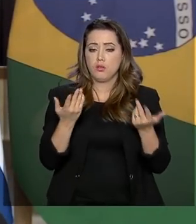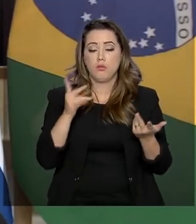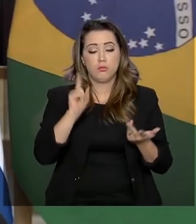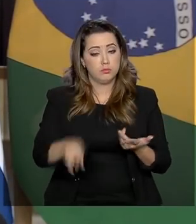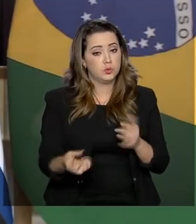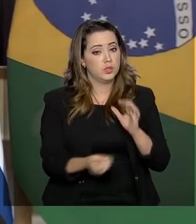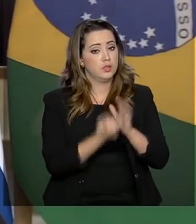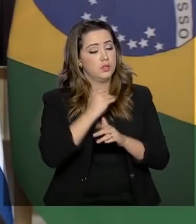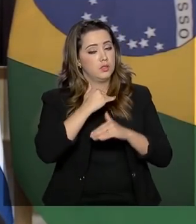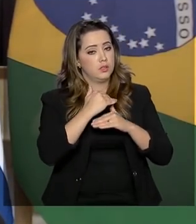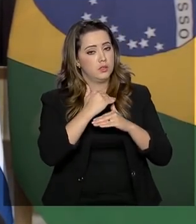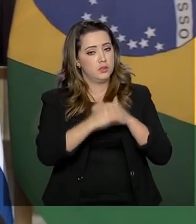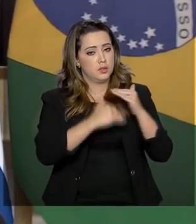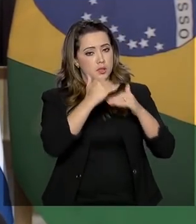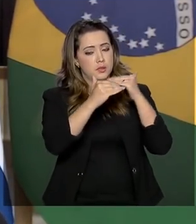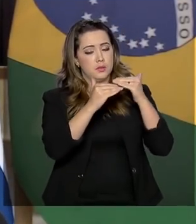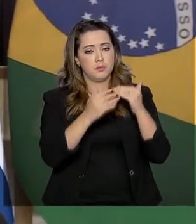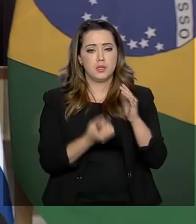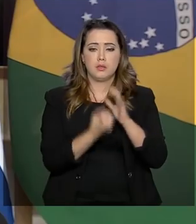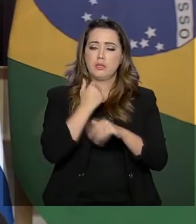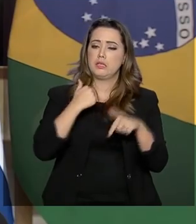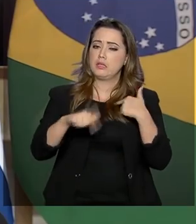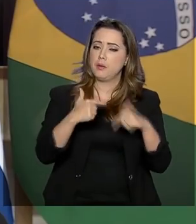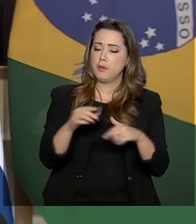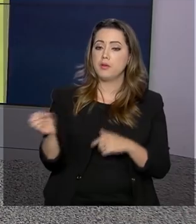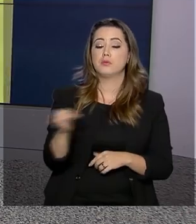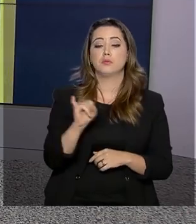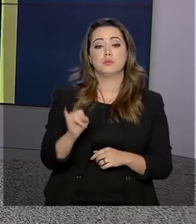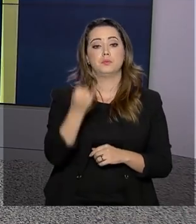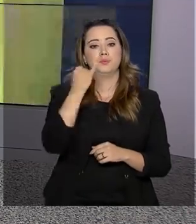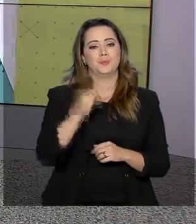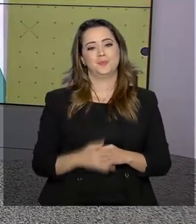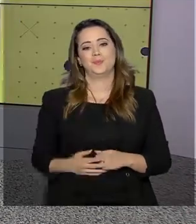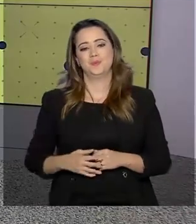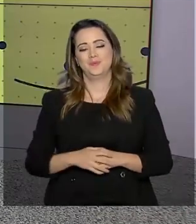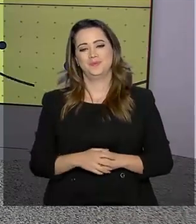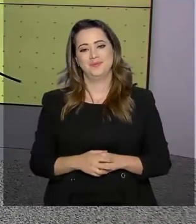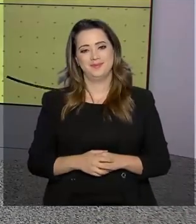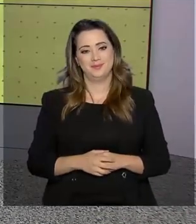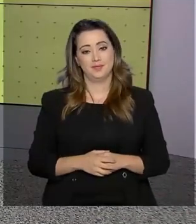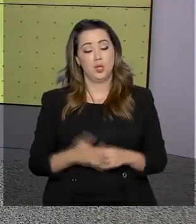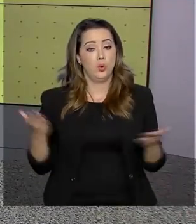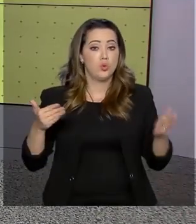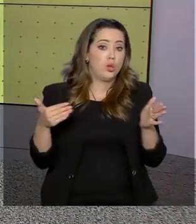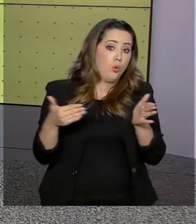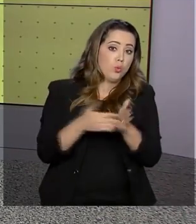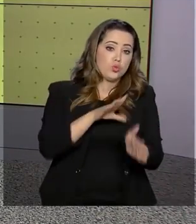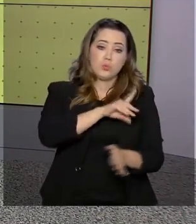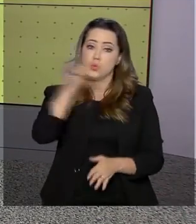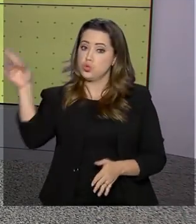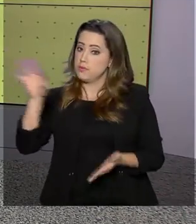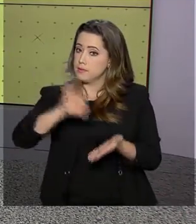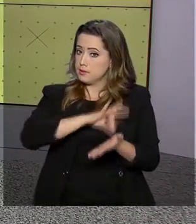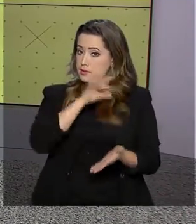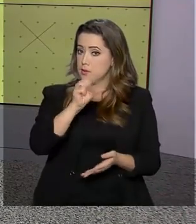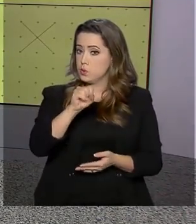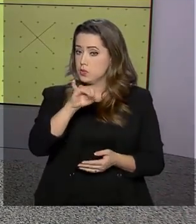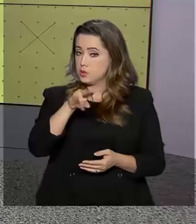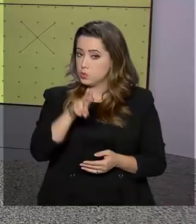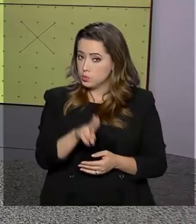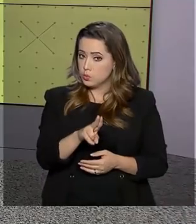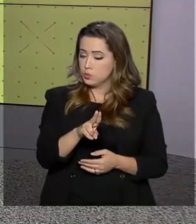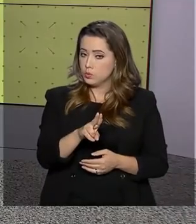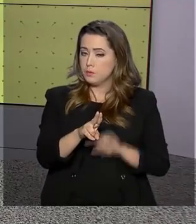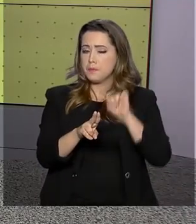gere crescimento, que gere emprego, que gere novas oportunidades. Hoje é o último dia de inscrição para o SISU, o